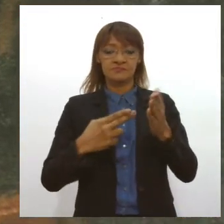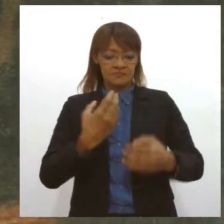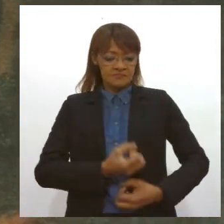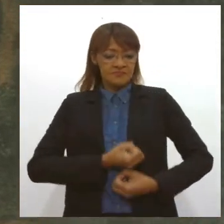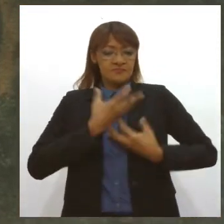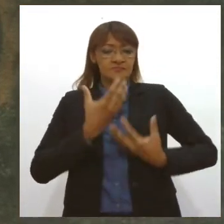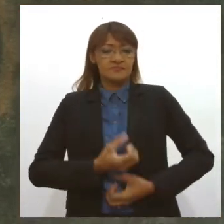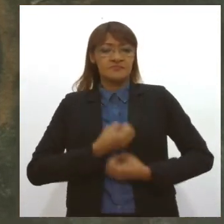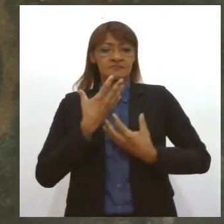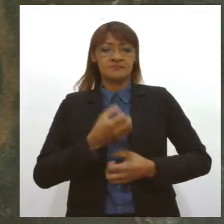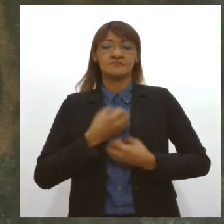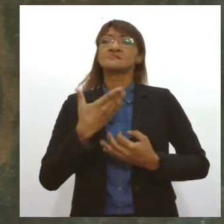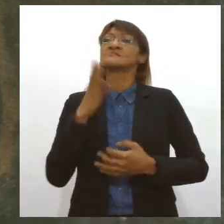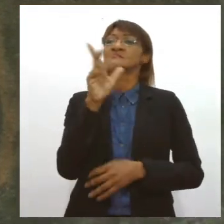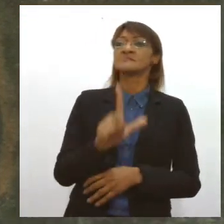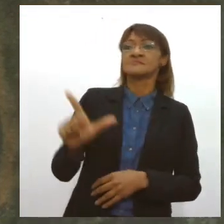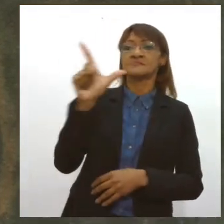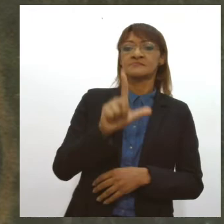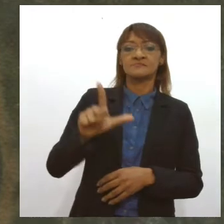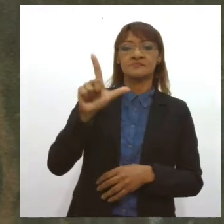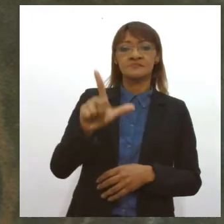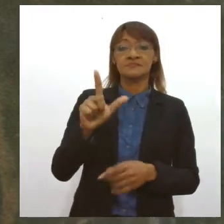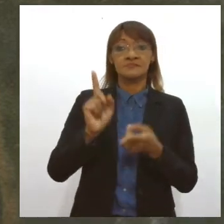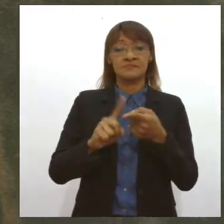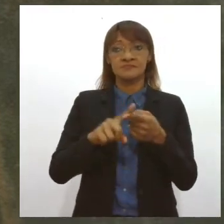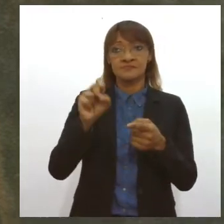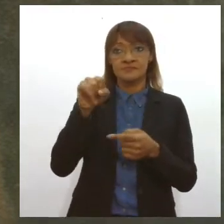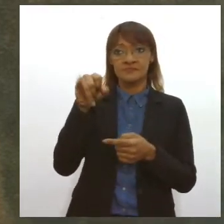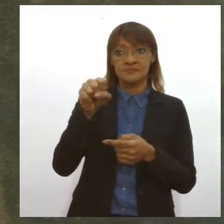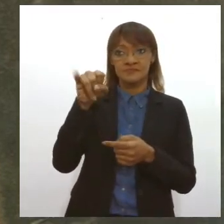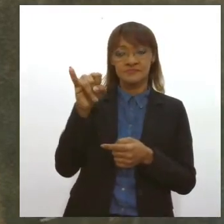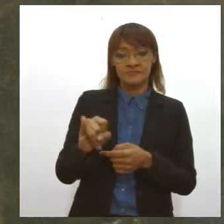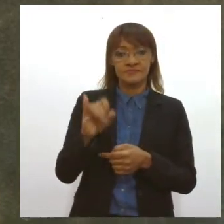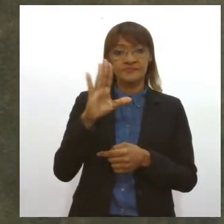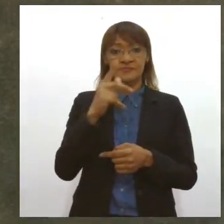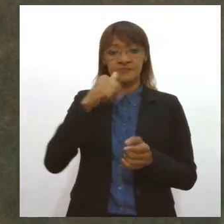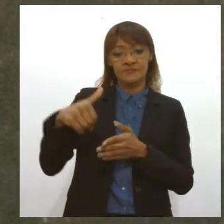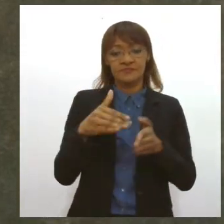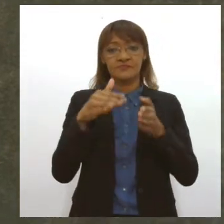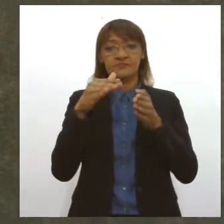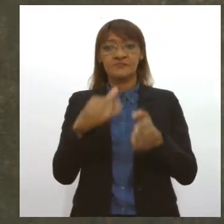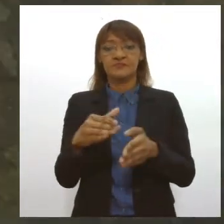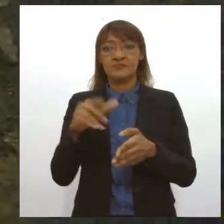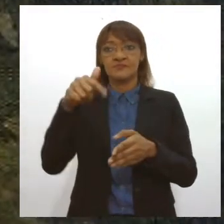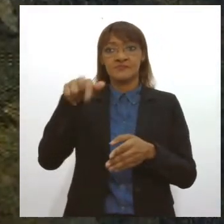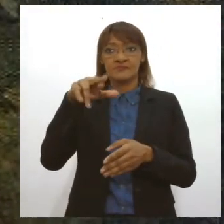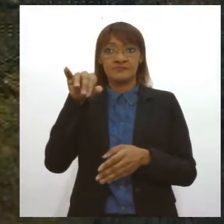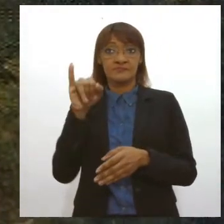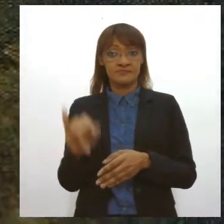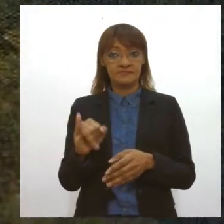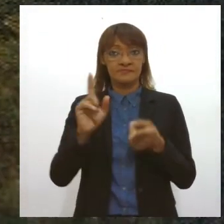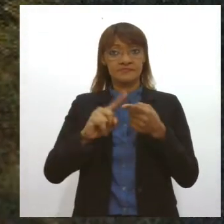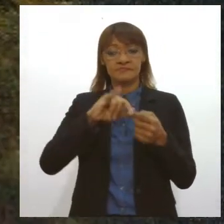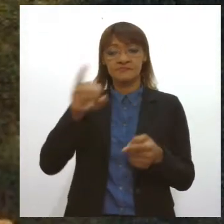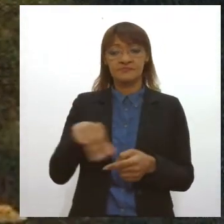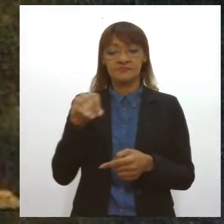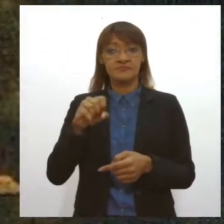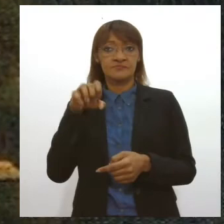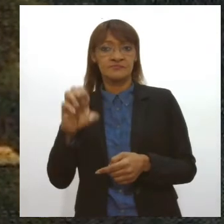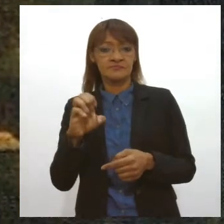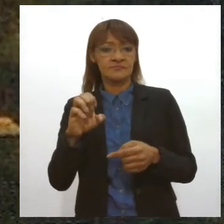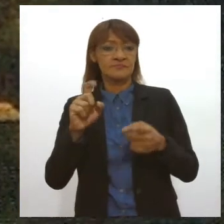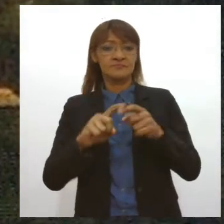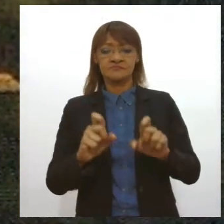obras literárias, como a obra Perisseci, baseada no livro O Guarani, de José L. Alencar, e a obra Outono,